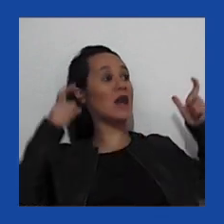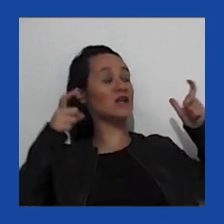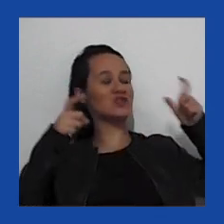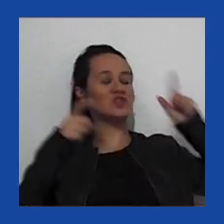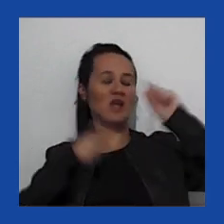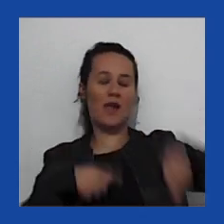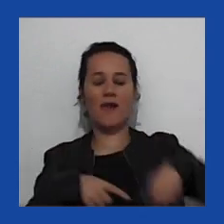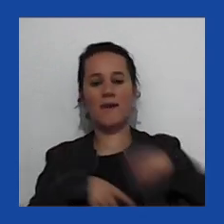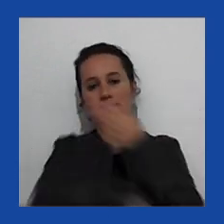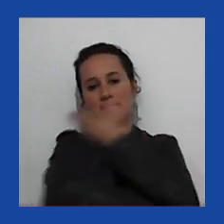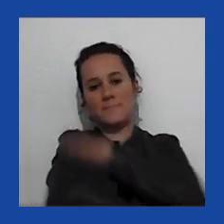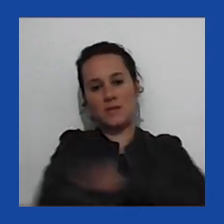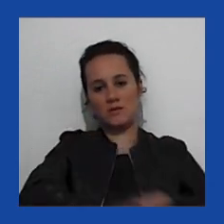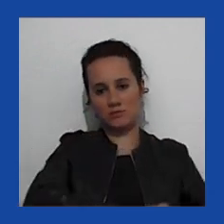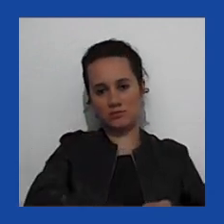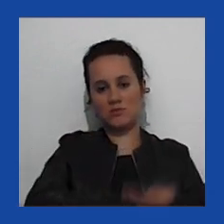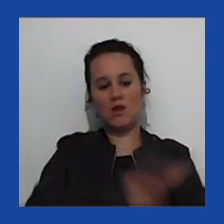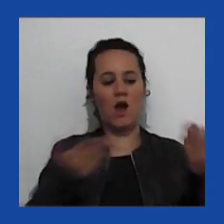área de tecnologia,